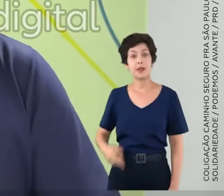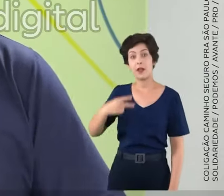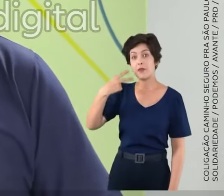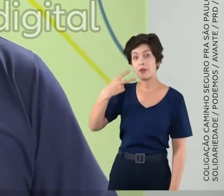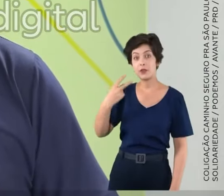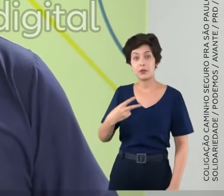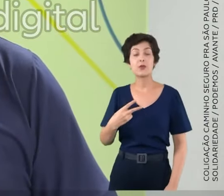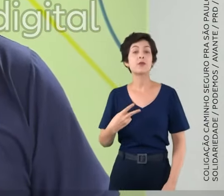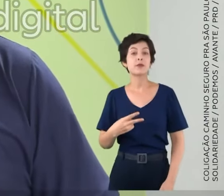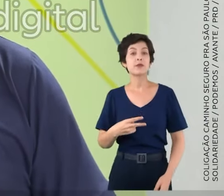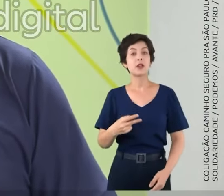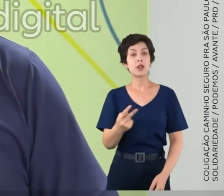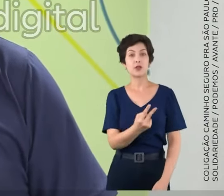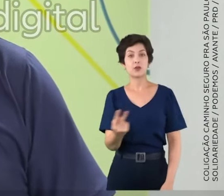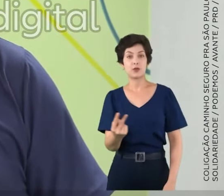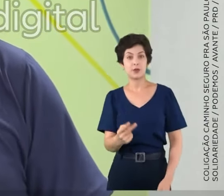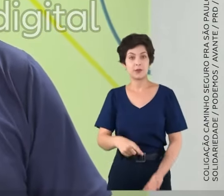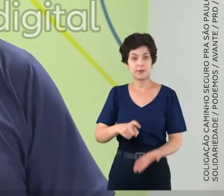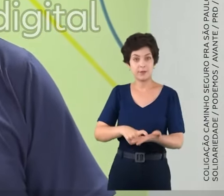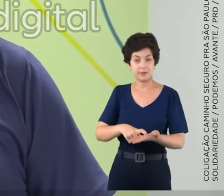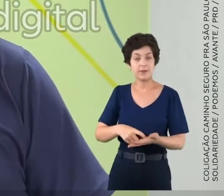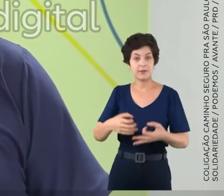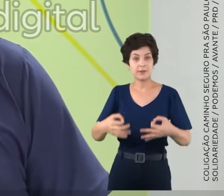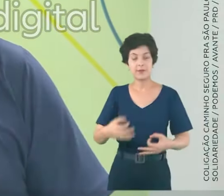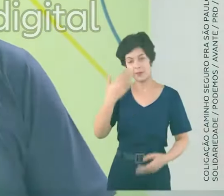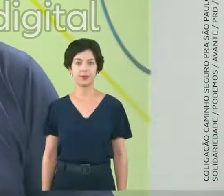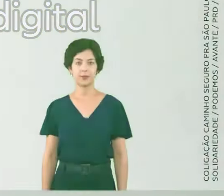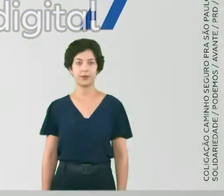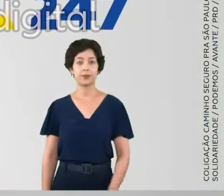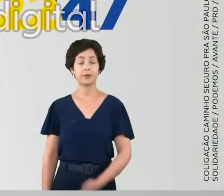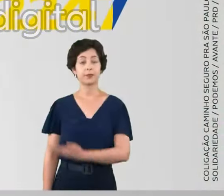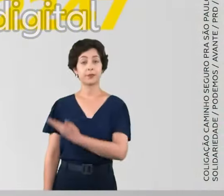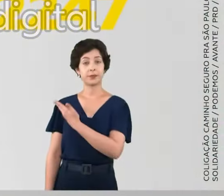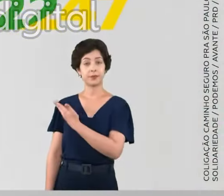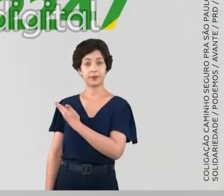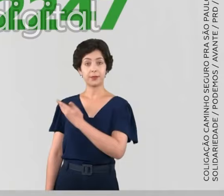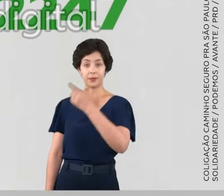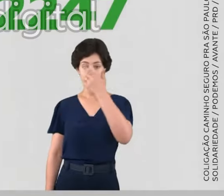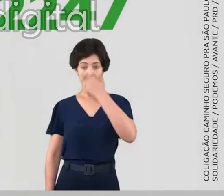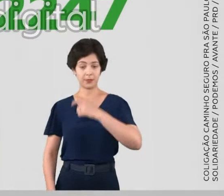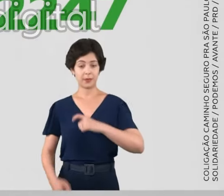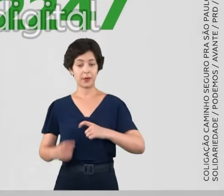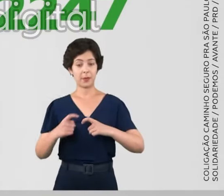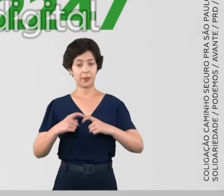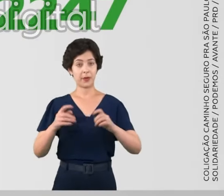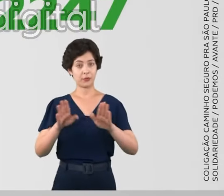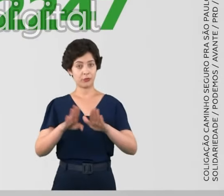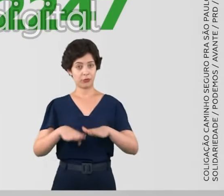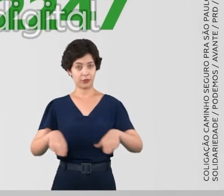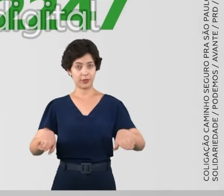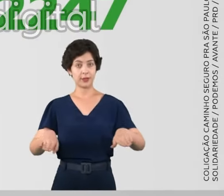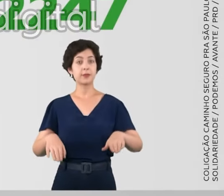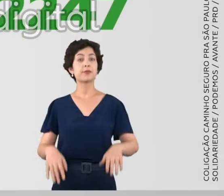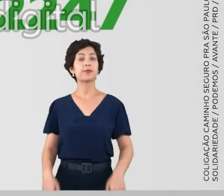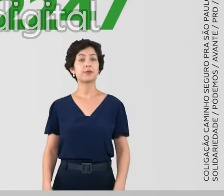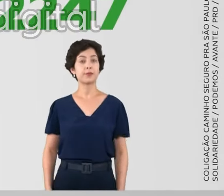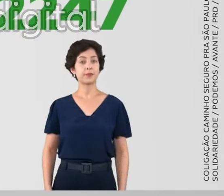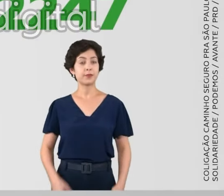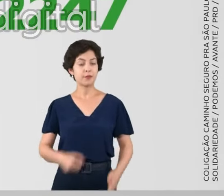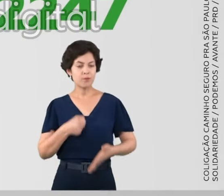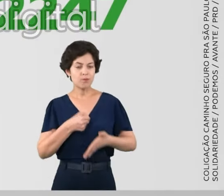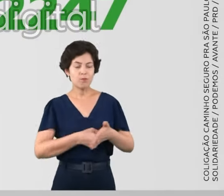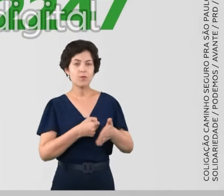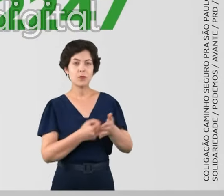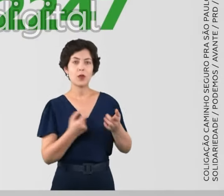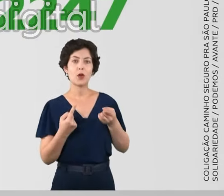Para a vereadora, tecle 2-2 e confirme. Muito obrigado. Para que nosso presidente Bolsonaro volte, precisamos lutar contra